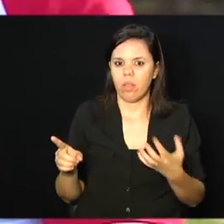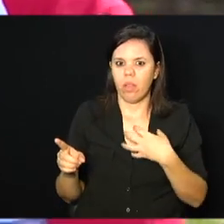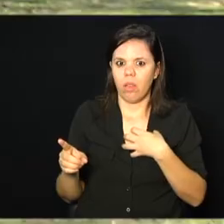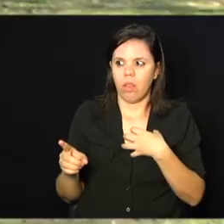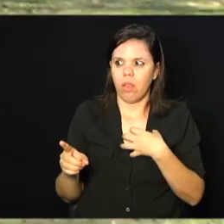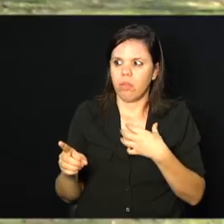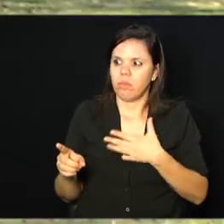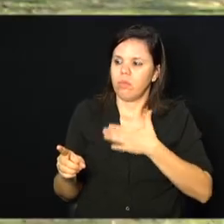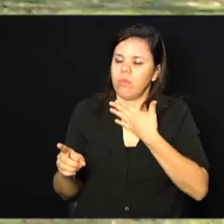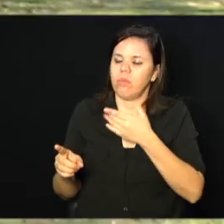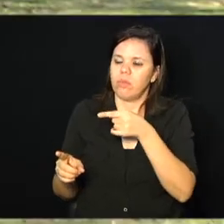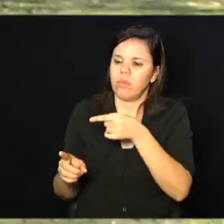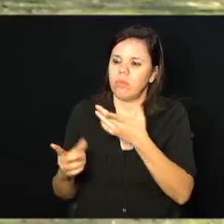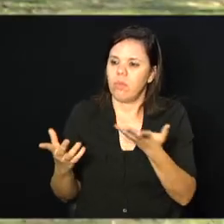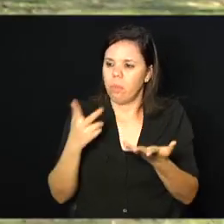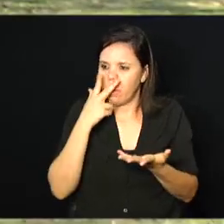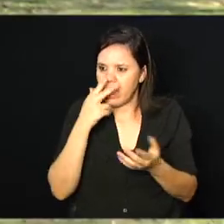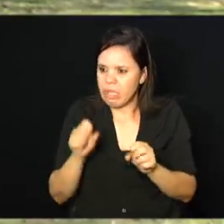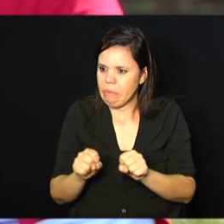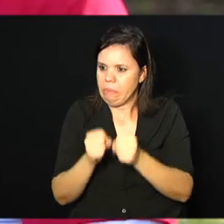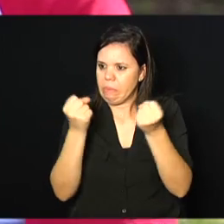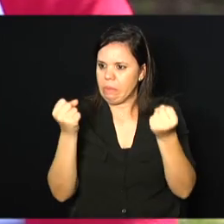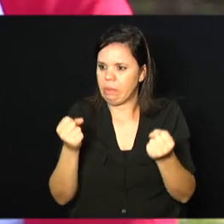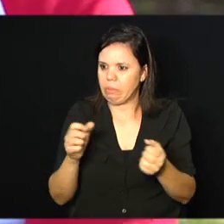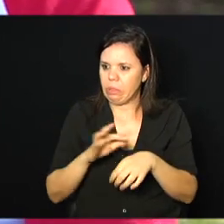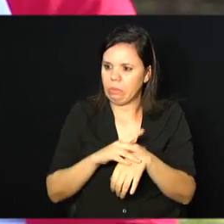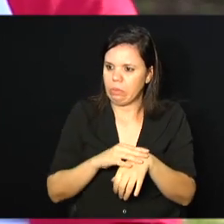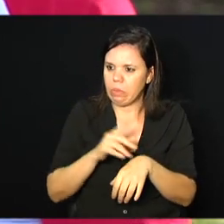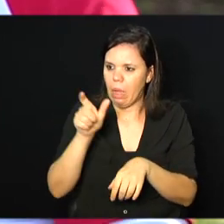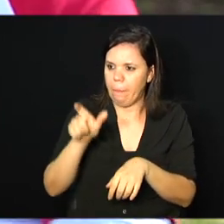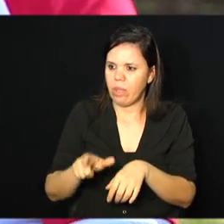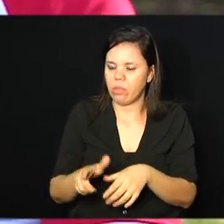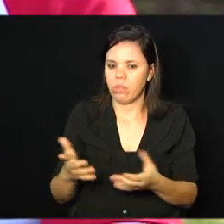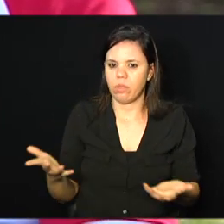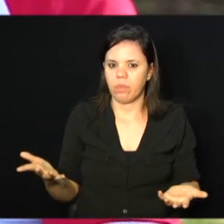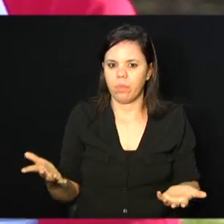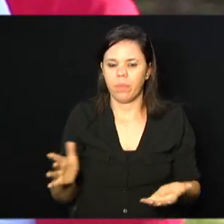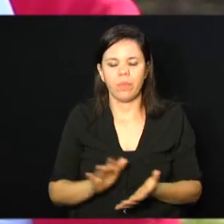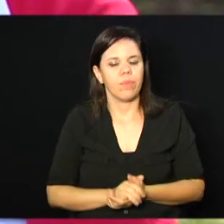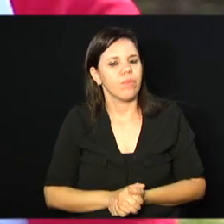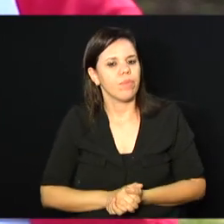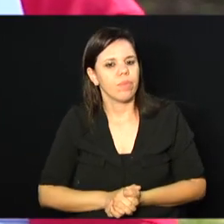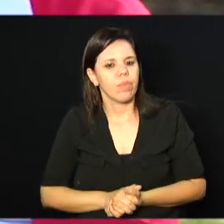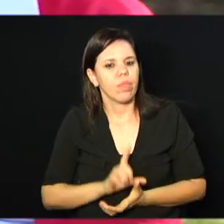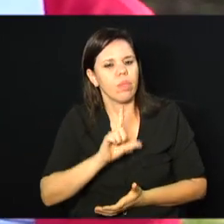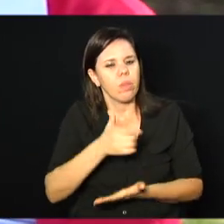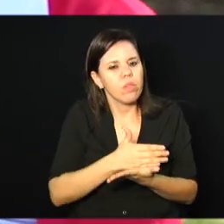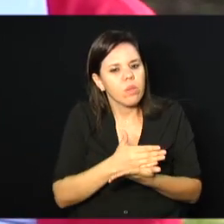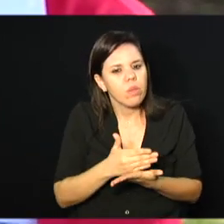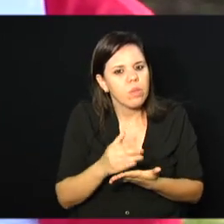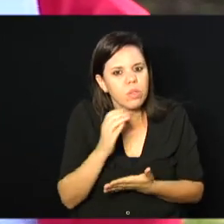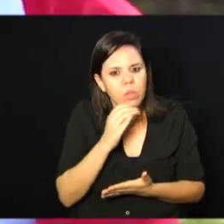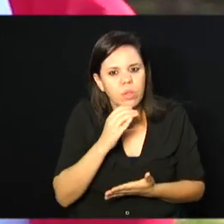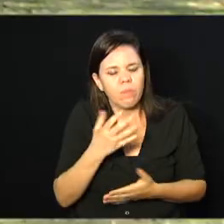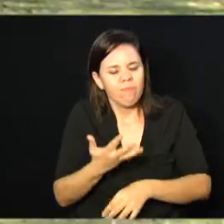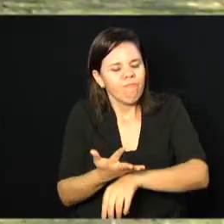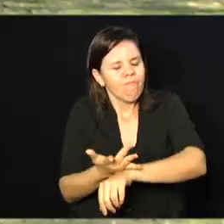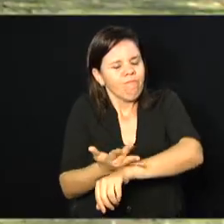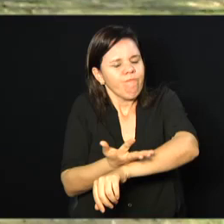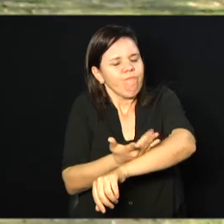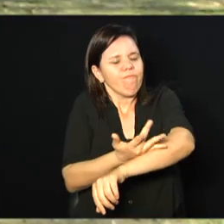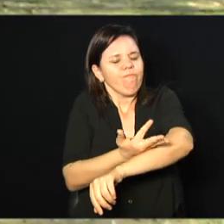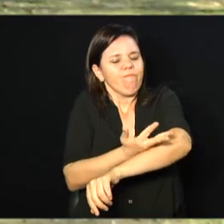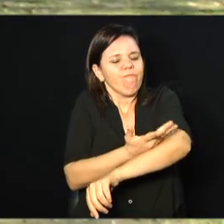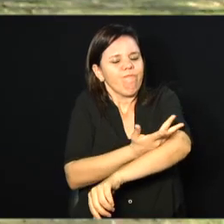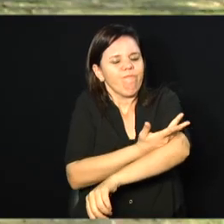pensa, assim, que vai quebrar a pessoa, que vai... Aí, quando você começa a corrida, dá uma emoção muito maior. É isso que eu ia